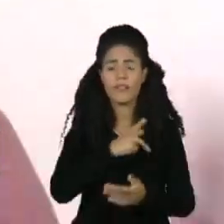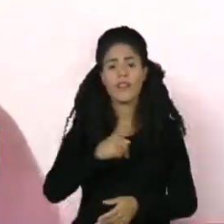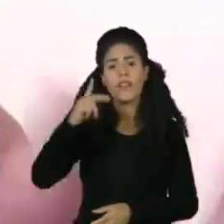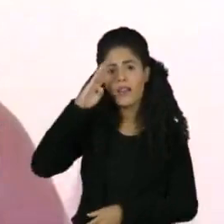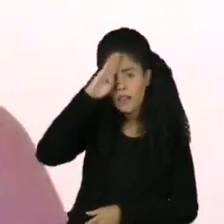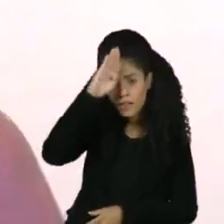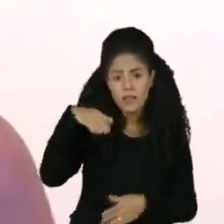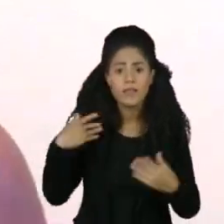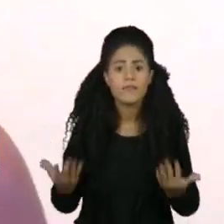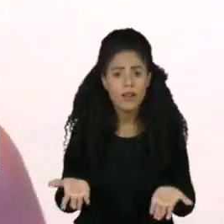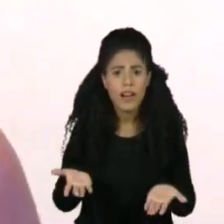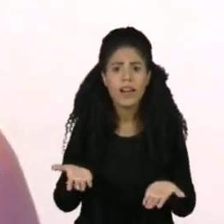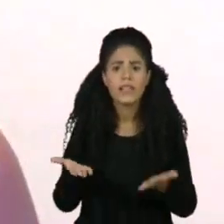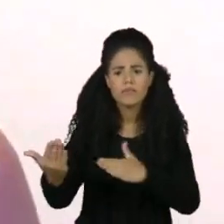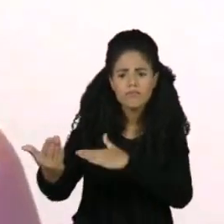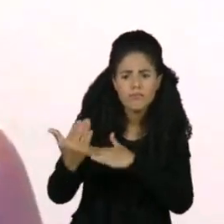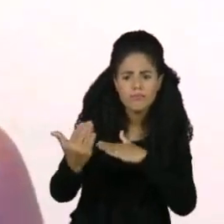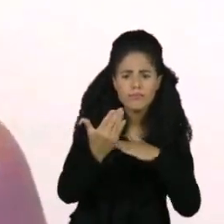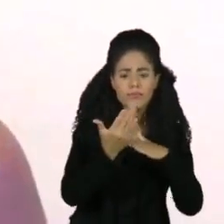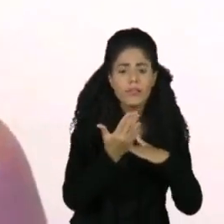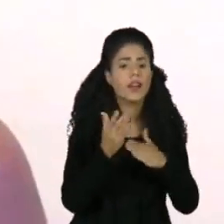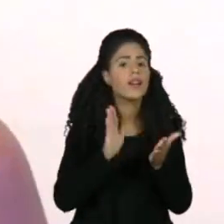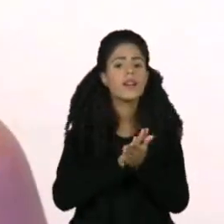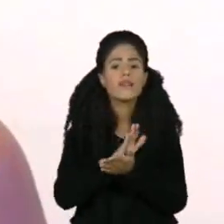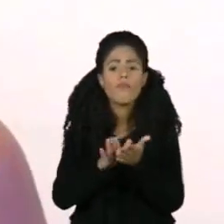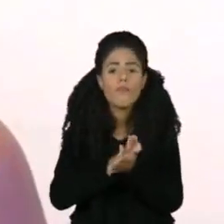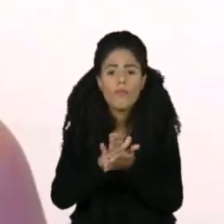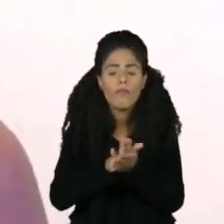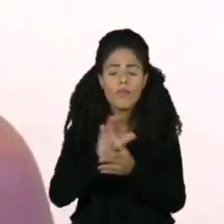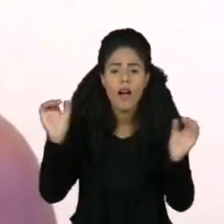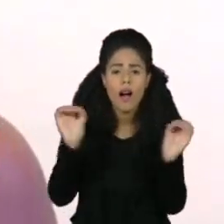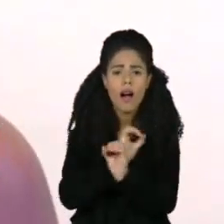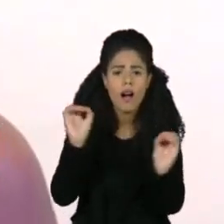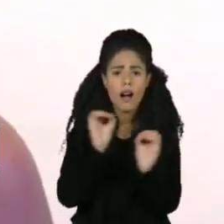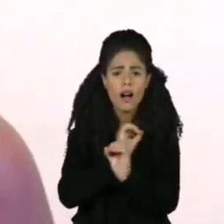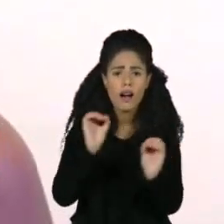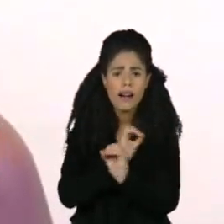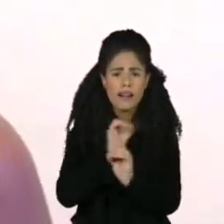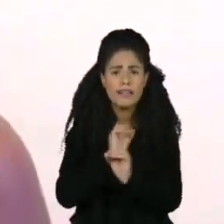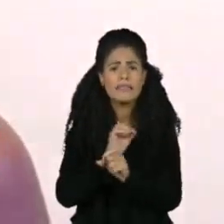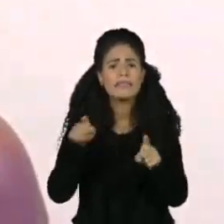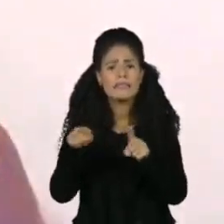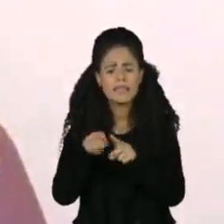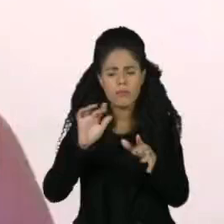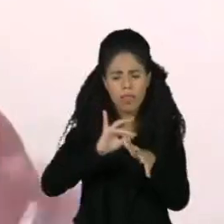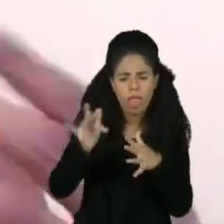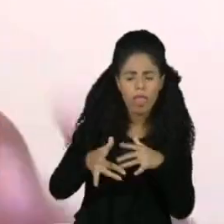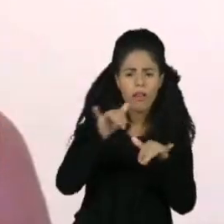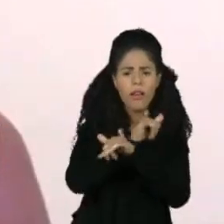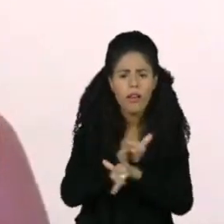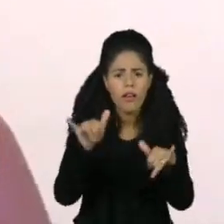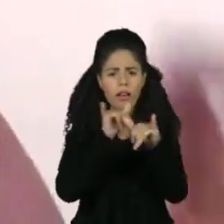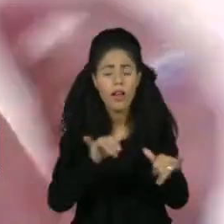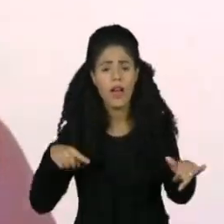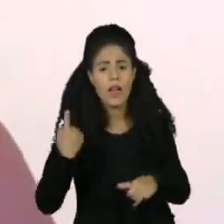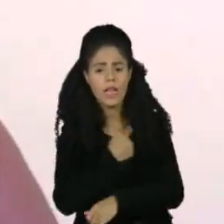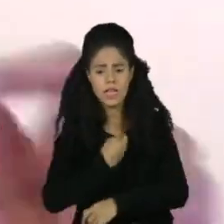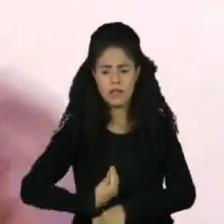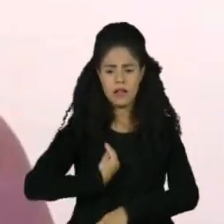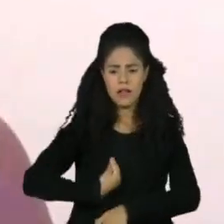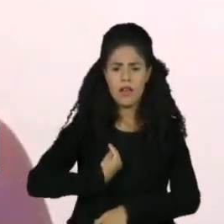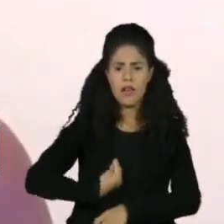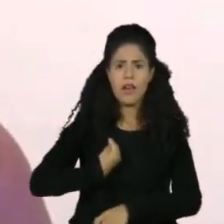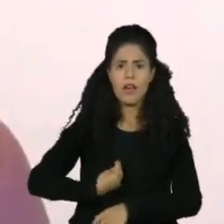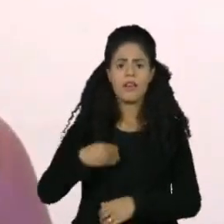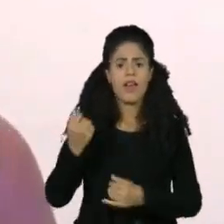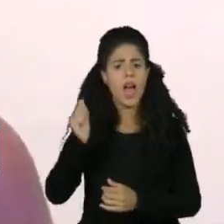exemplo, a Anistia Internacional nas suas redes sociais. Onde ele estabelece as pontes, é pelas redes sociais que ele fala. Muito do que a gente está vivendo é fruto